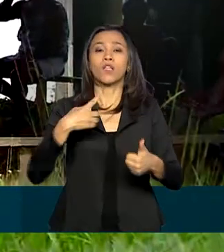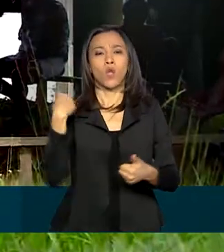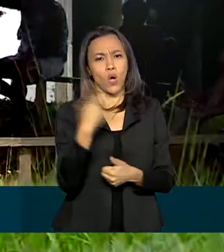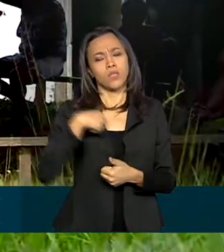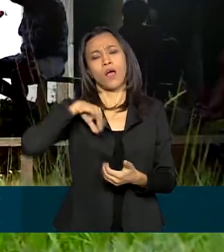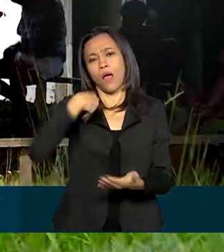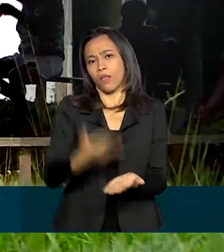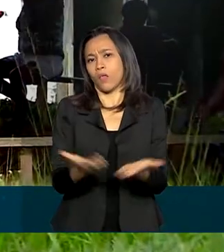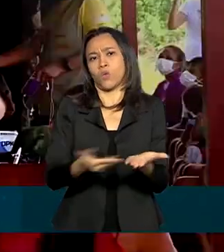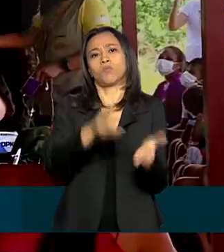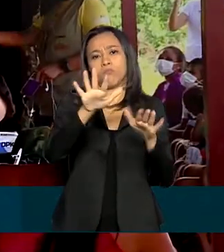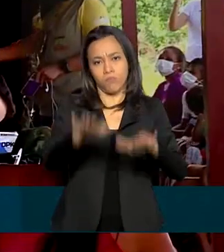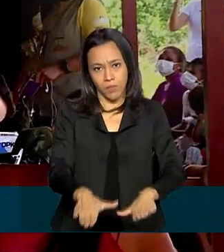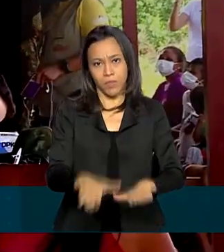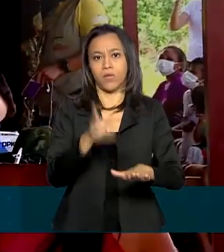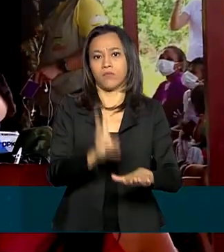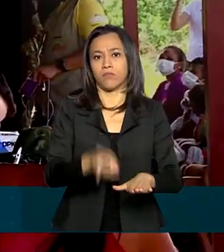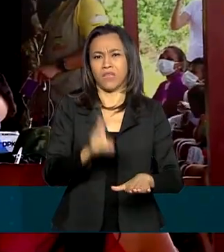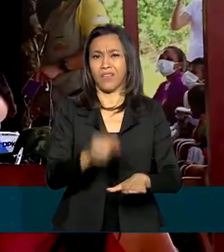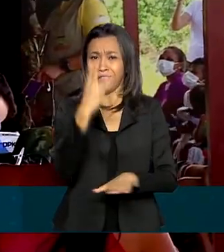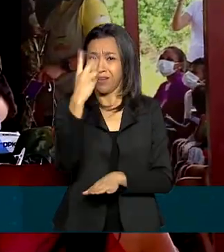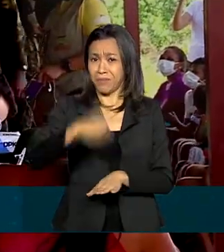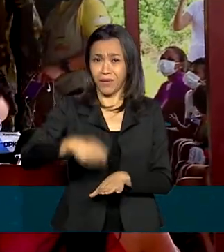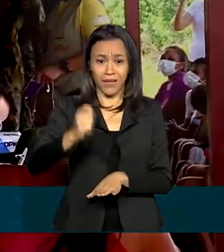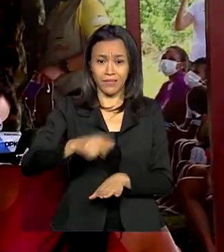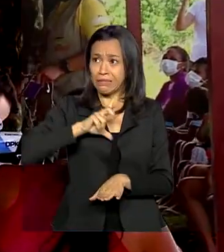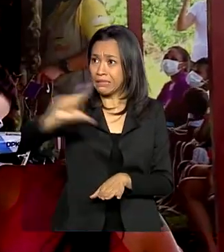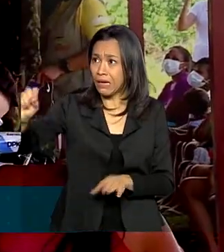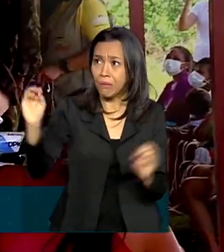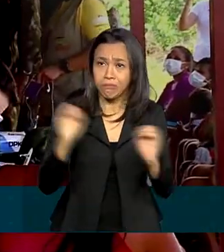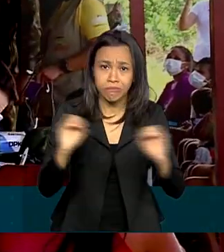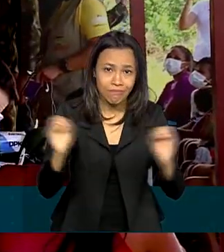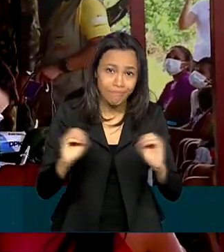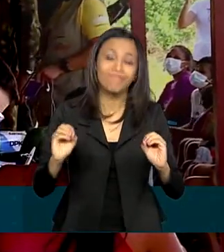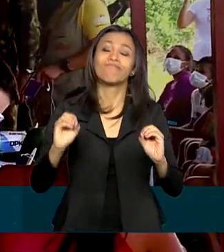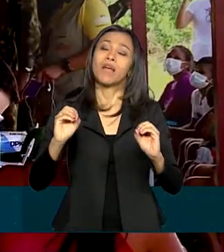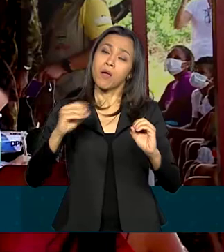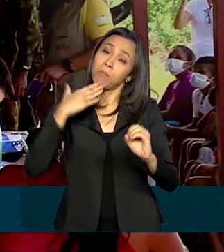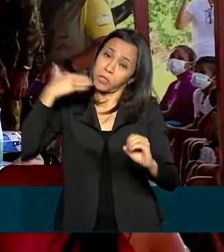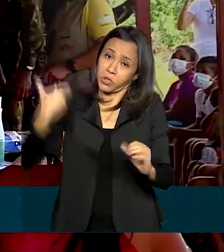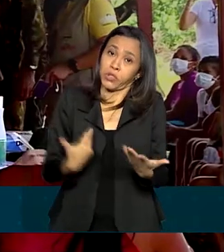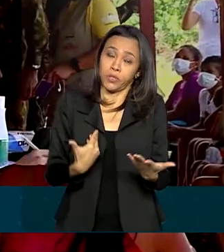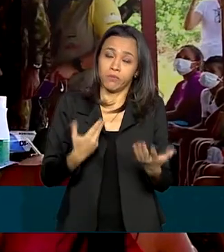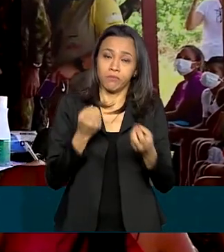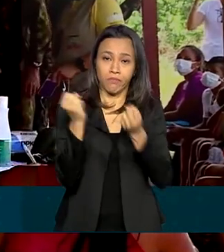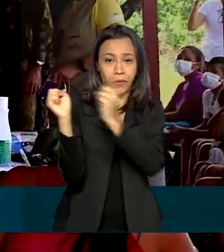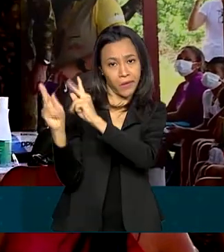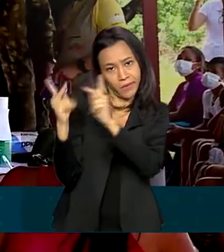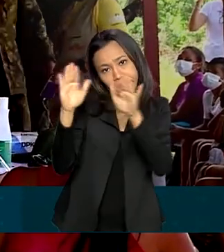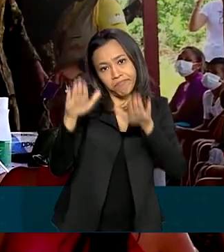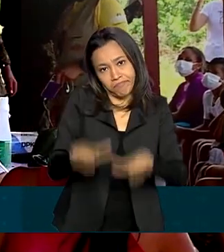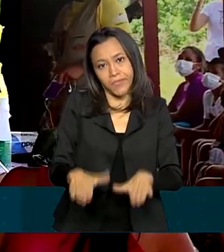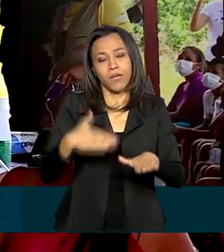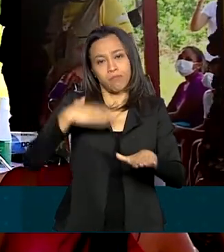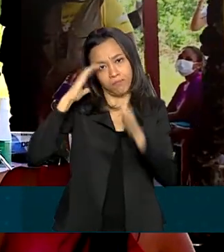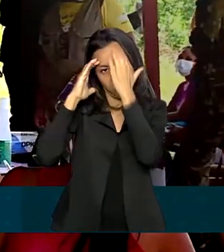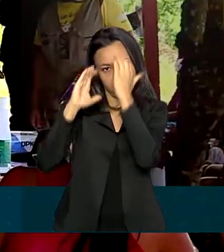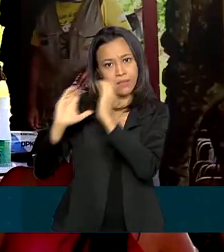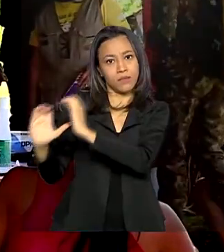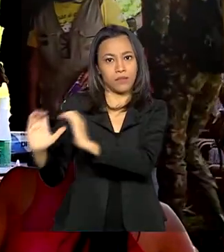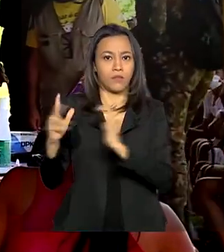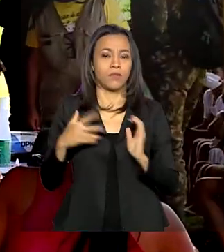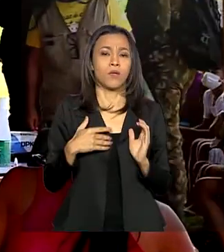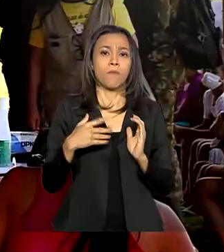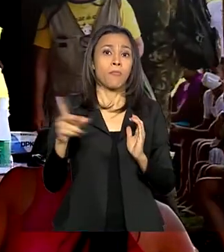permanente na comunidade. Três meses sem sair daqui, estamos aqui. Do jeito que foi pedido, obedecendo. E a gente